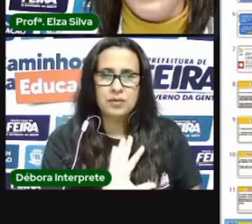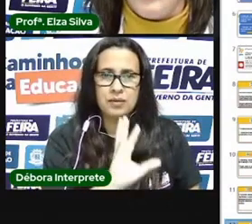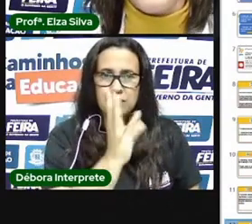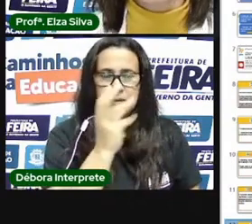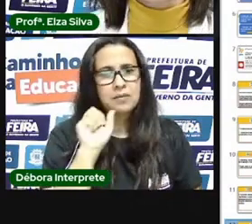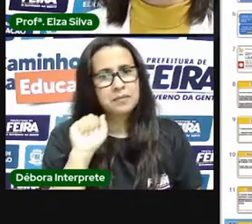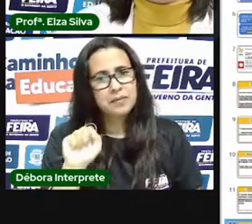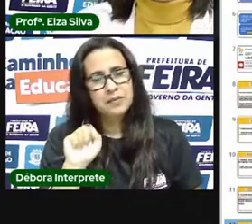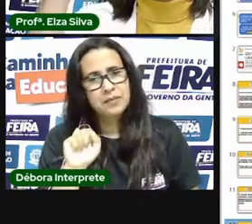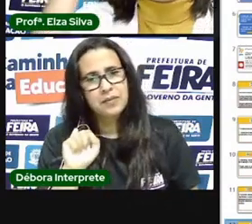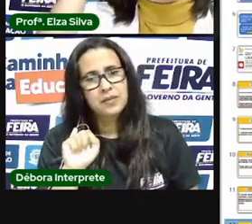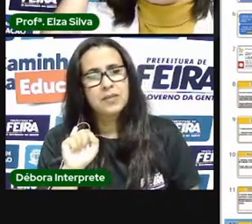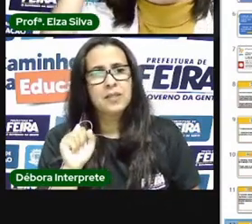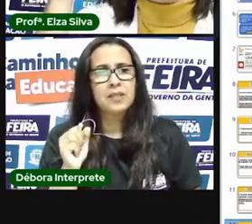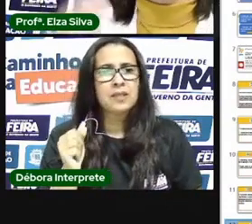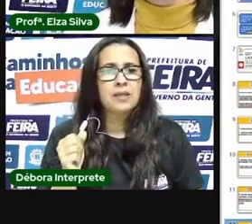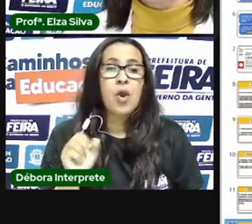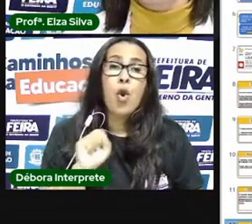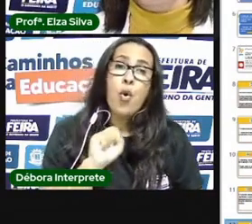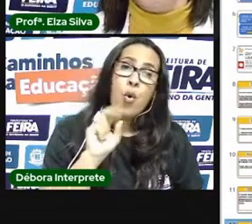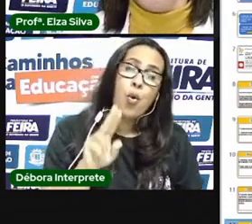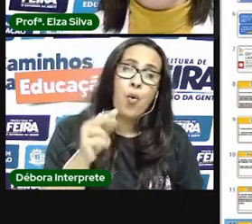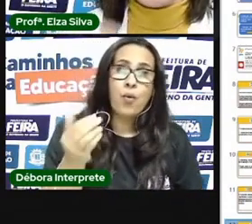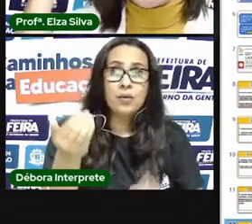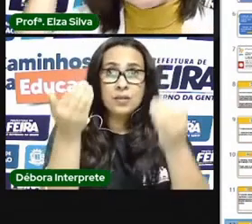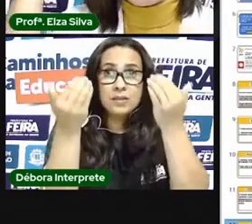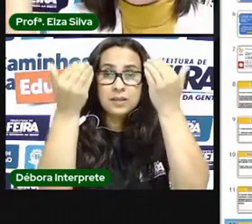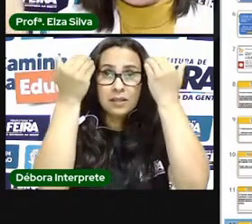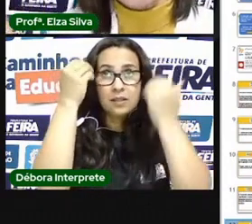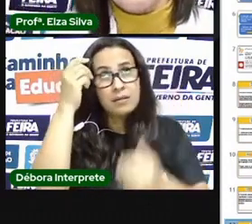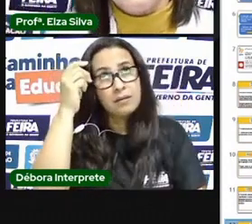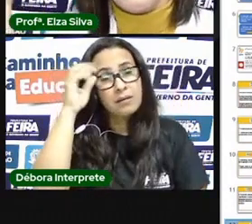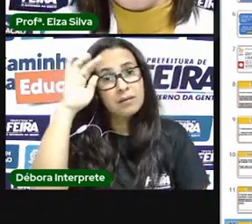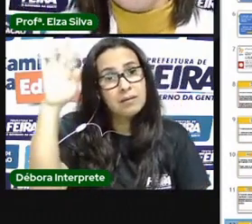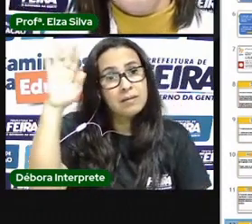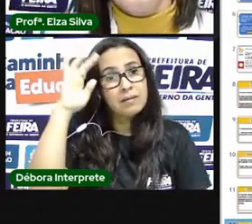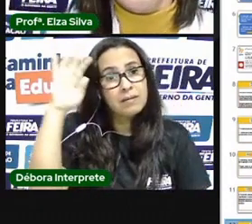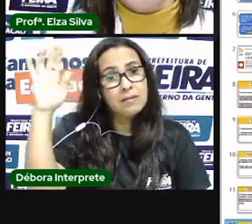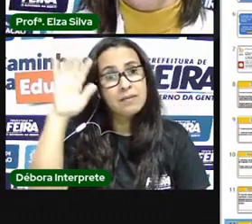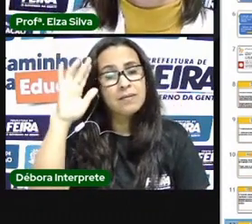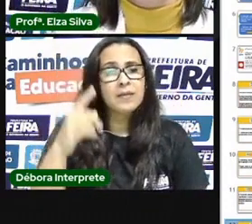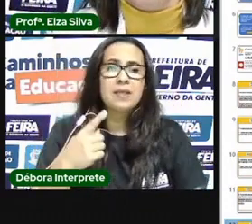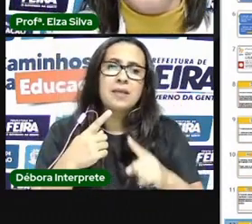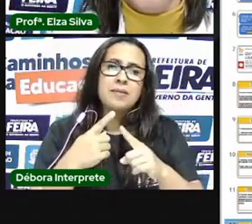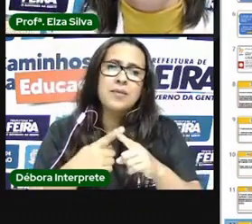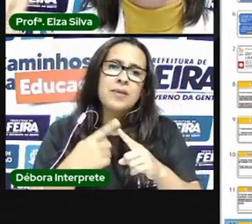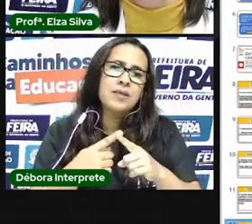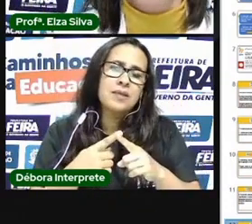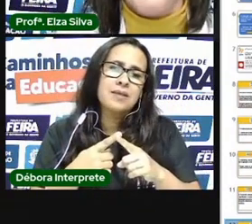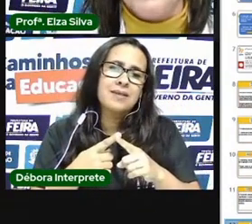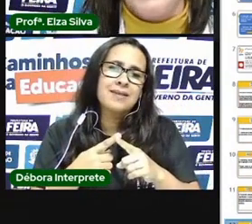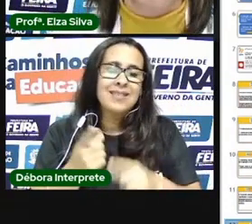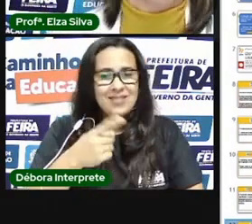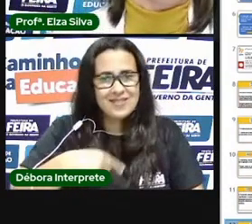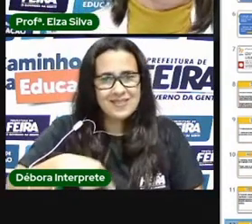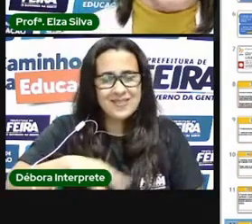ou essa realidade está na nossa imaginação porque a nossa imaginação é fruto daquilo que a gente vê daquilo que a